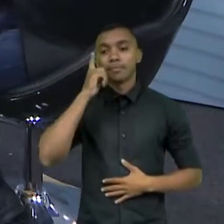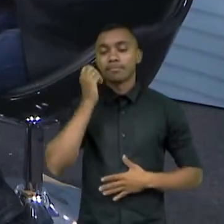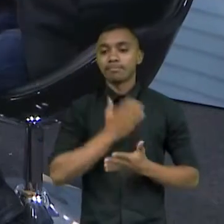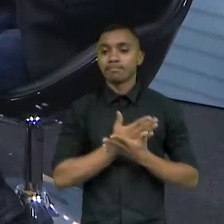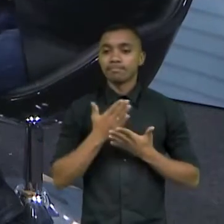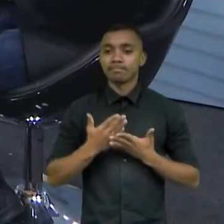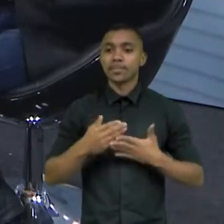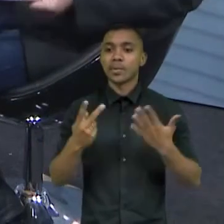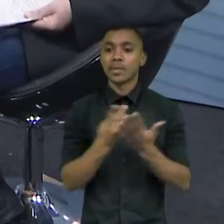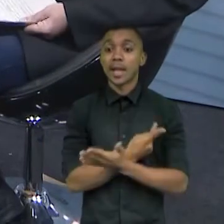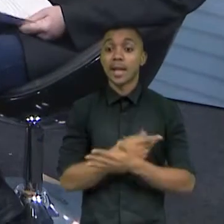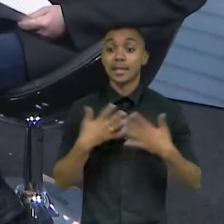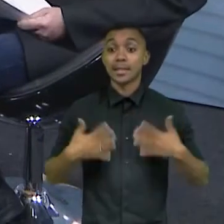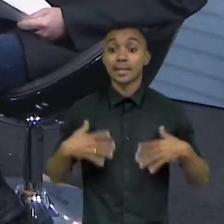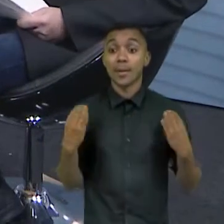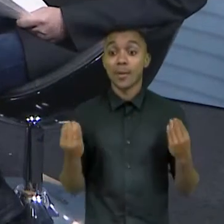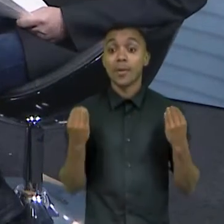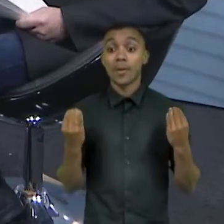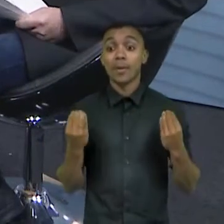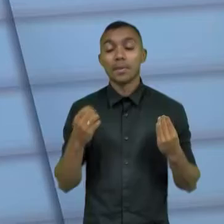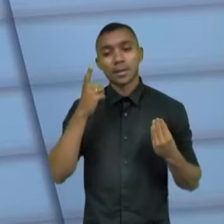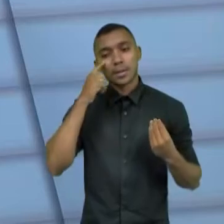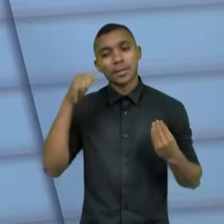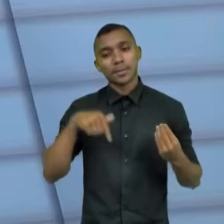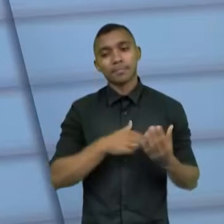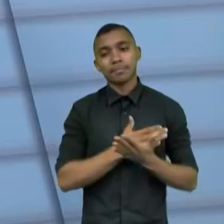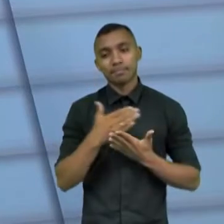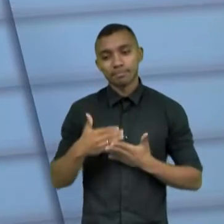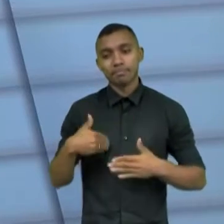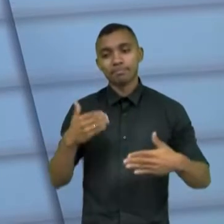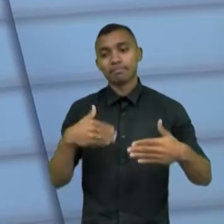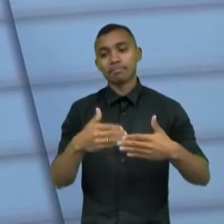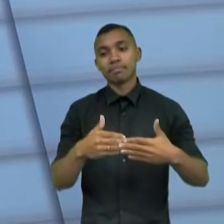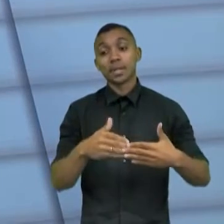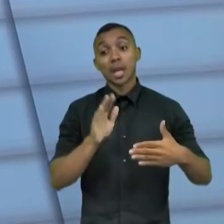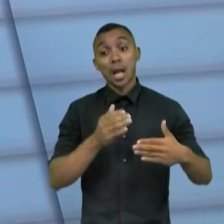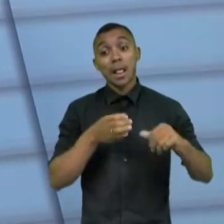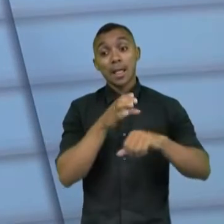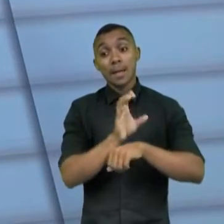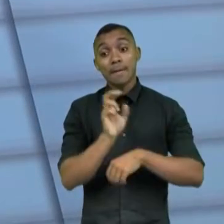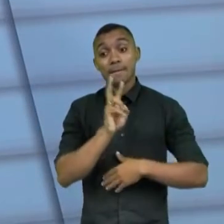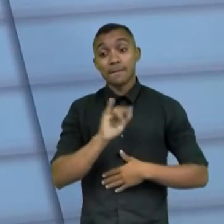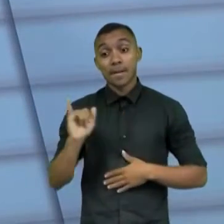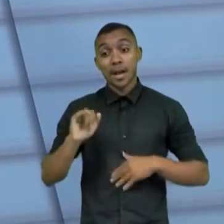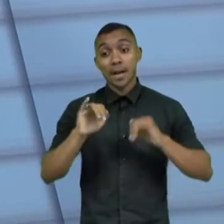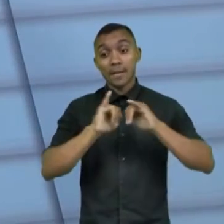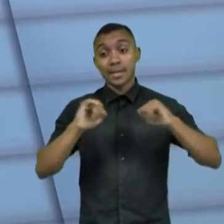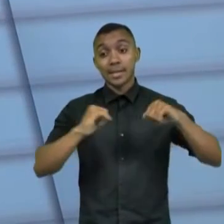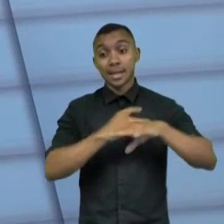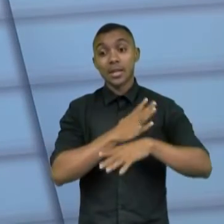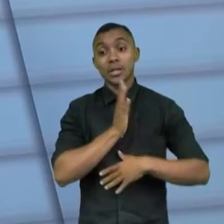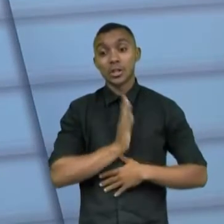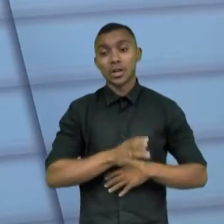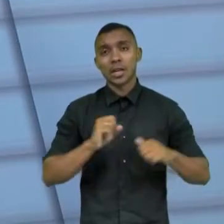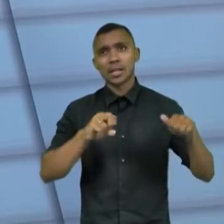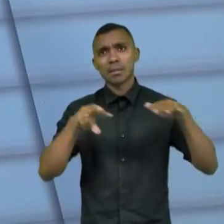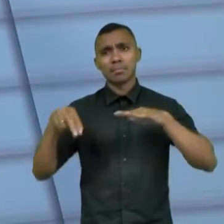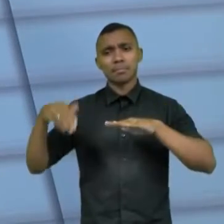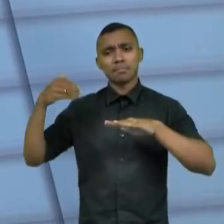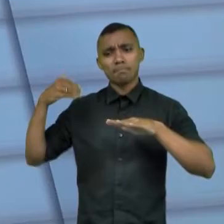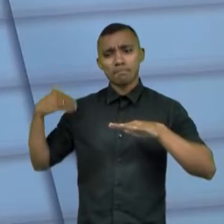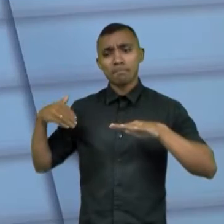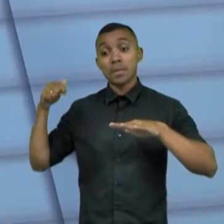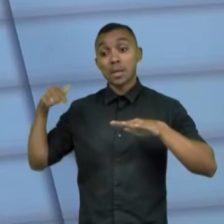essa interface aí? A gente está no início, né? Então, a gente está ainda em conclusão de lançamento das cidades. A gente já lançou Fortaleza, semana retrasada.